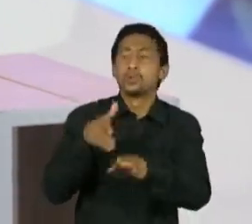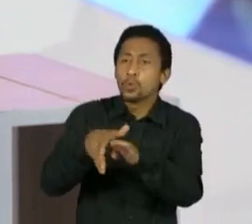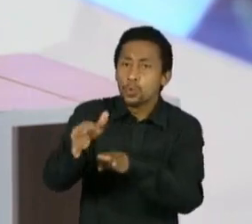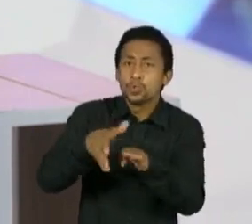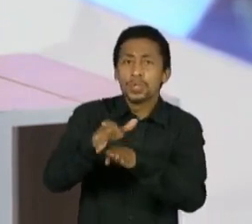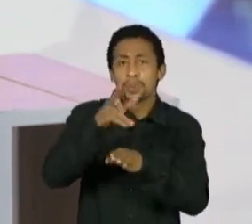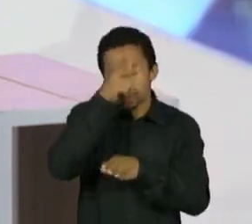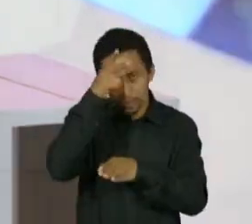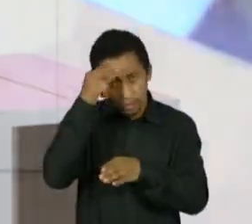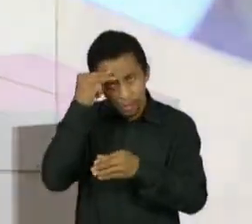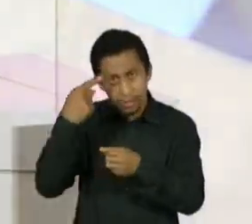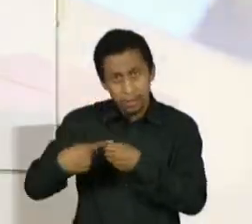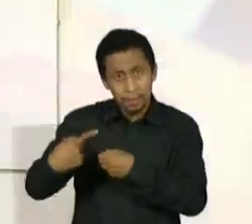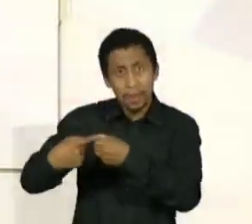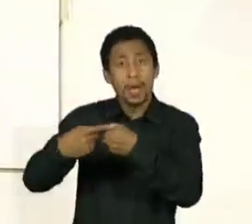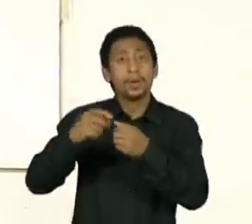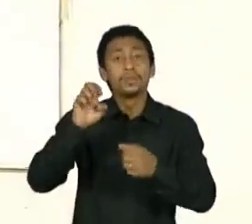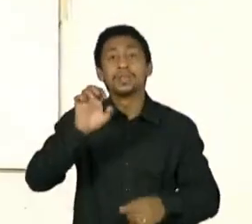estaduais?